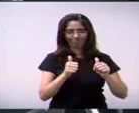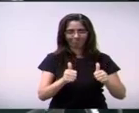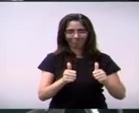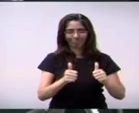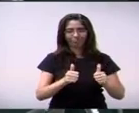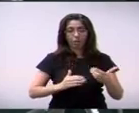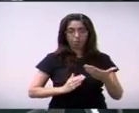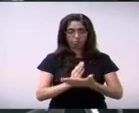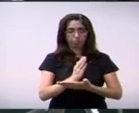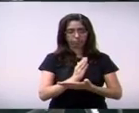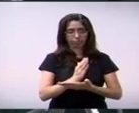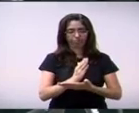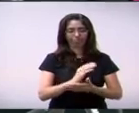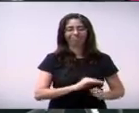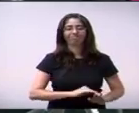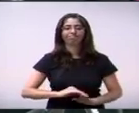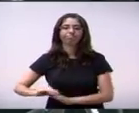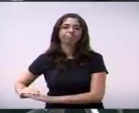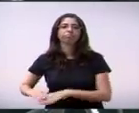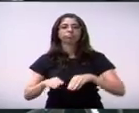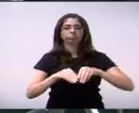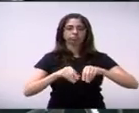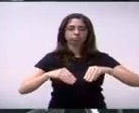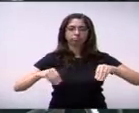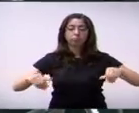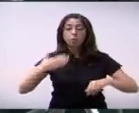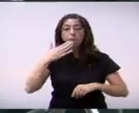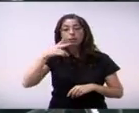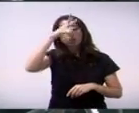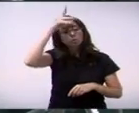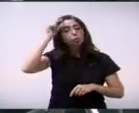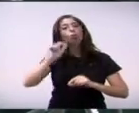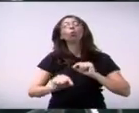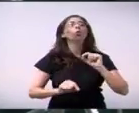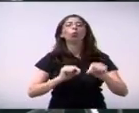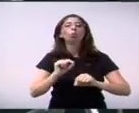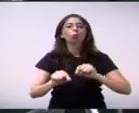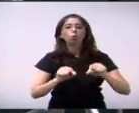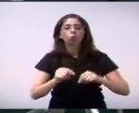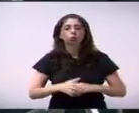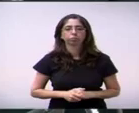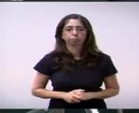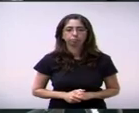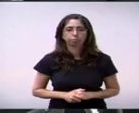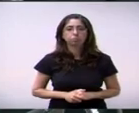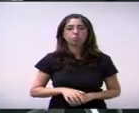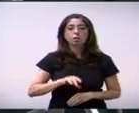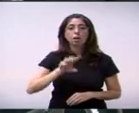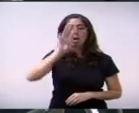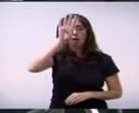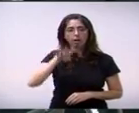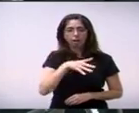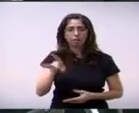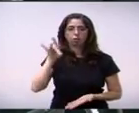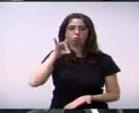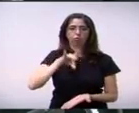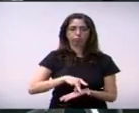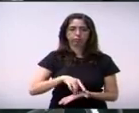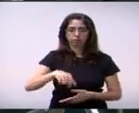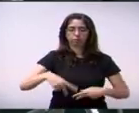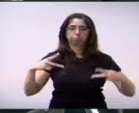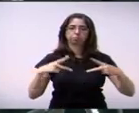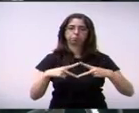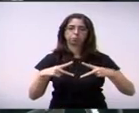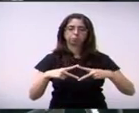vereador Danilo Barros solicita ao executivo a criação e inclusão no calendário oficial de